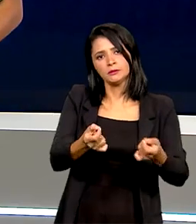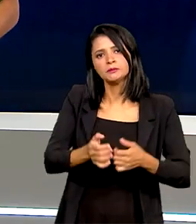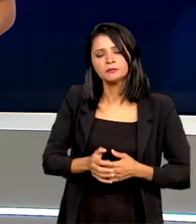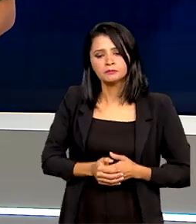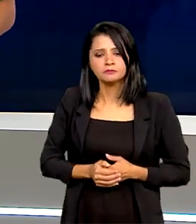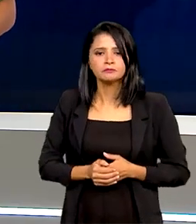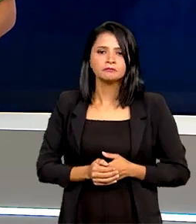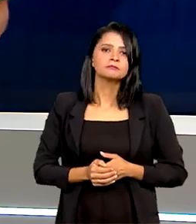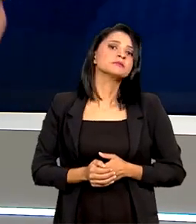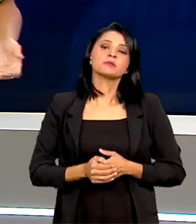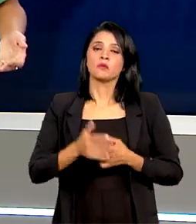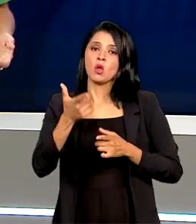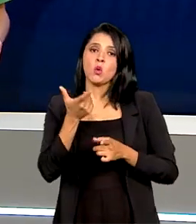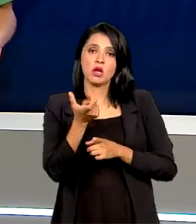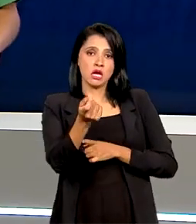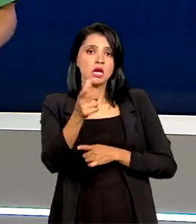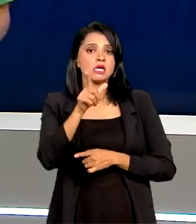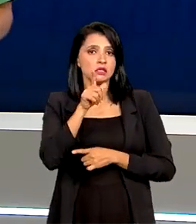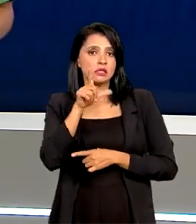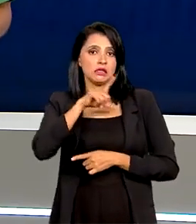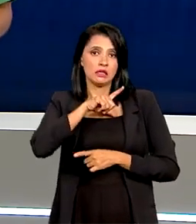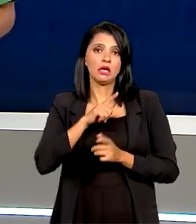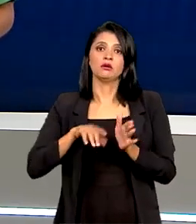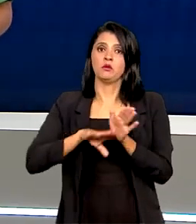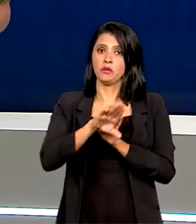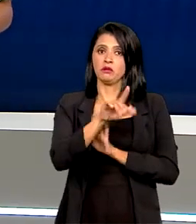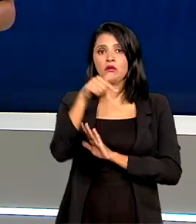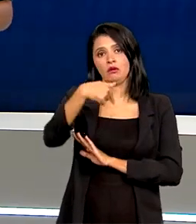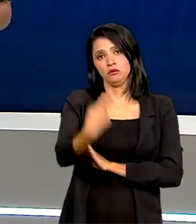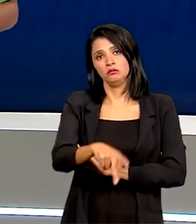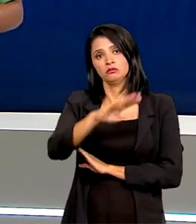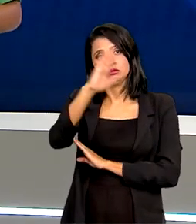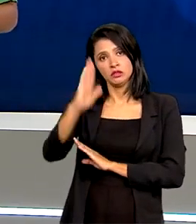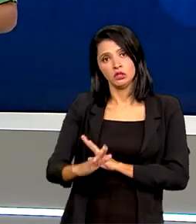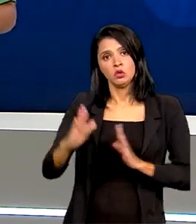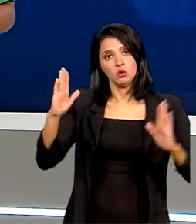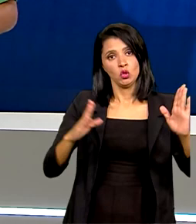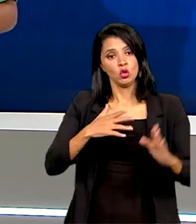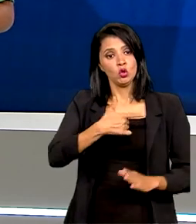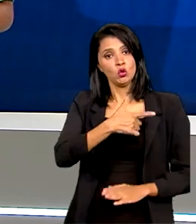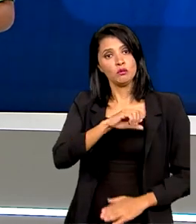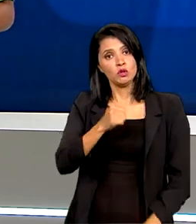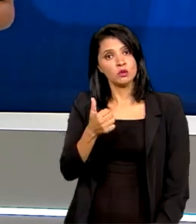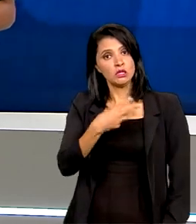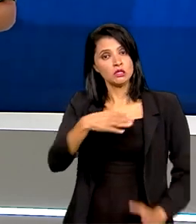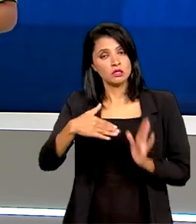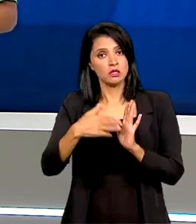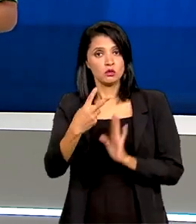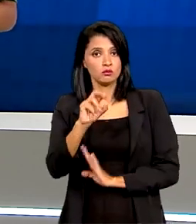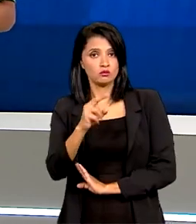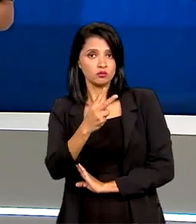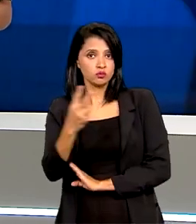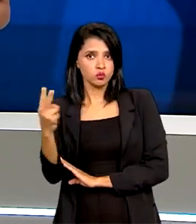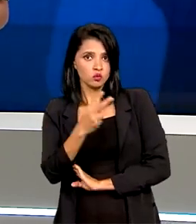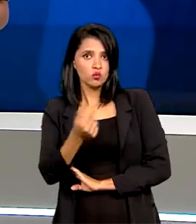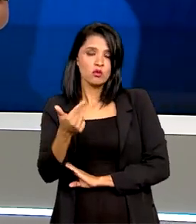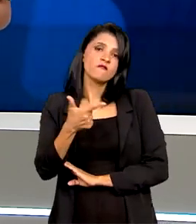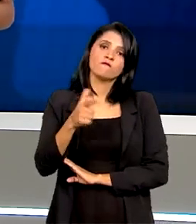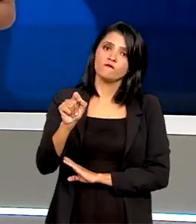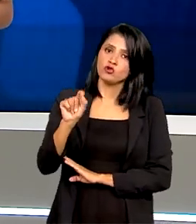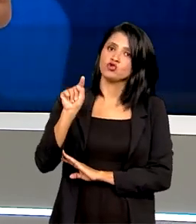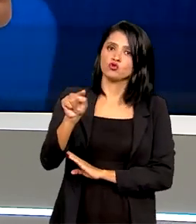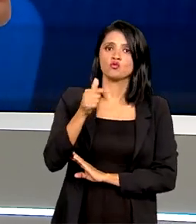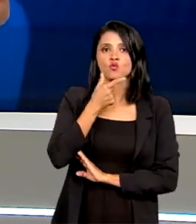Os casos de câncer de pênis têm crescido no Brasil. Entre 2013 e 2022, quase 20 mil